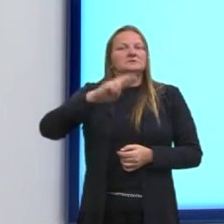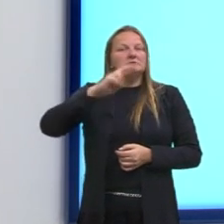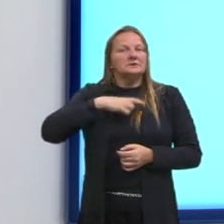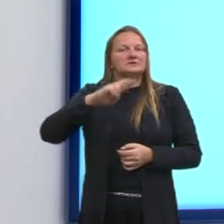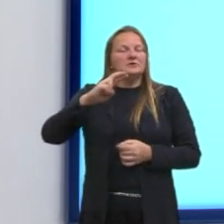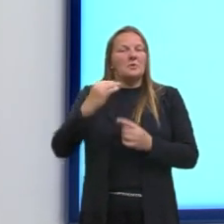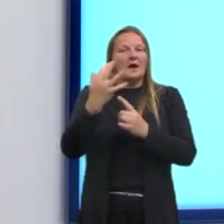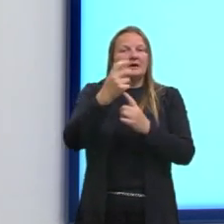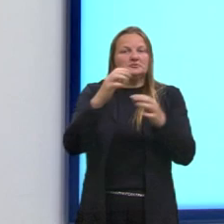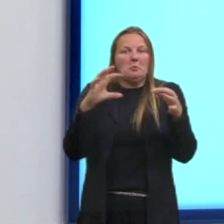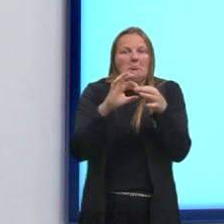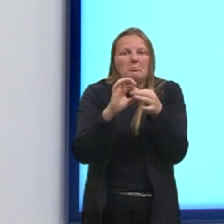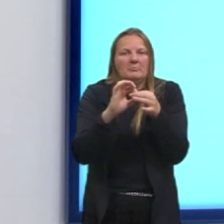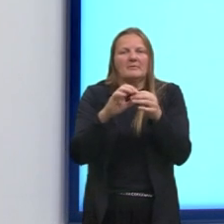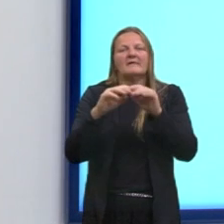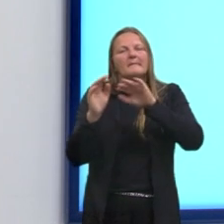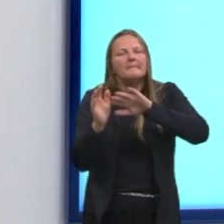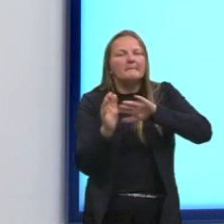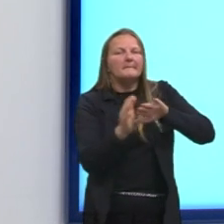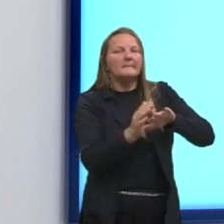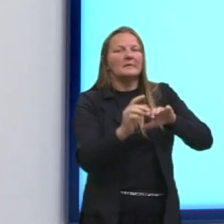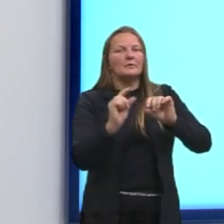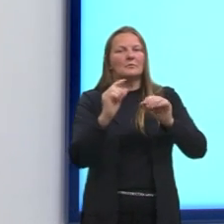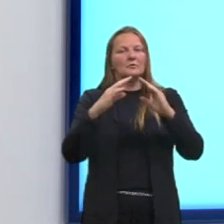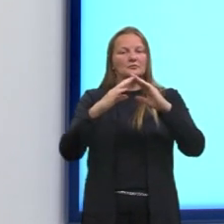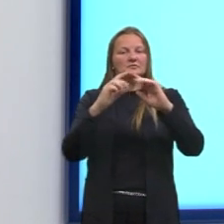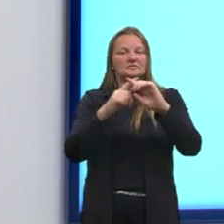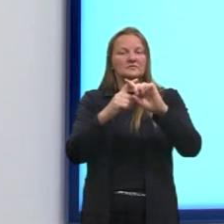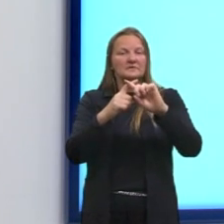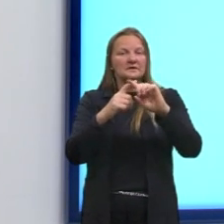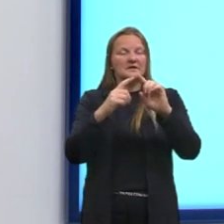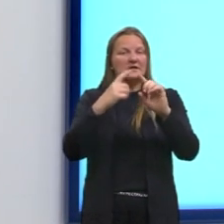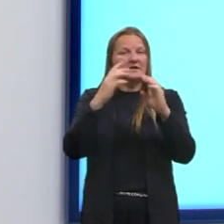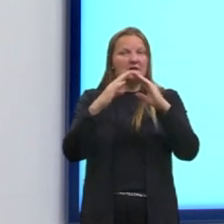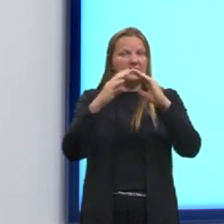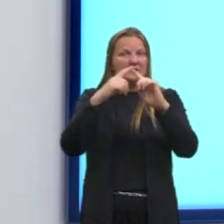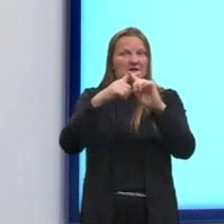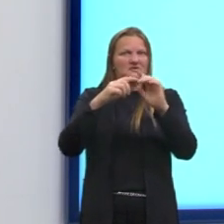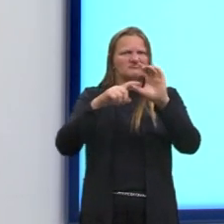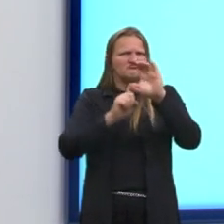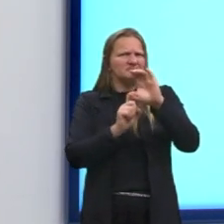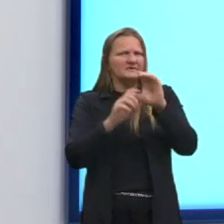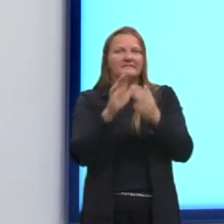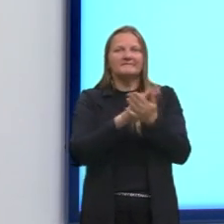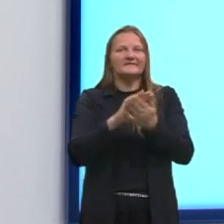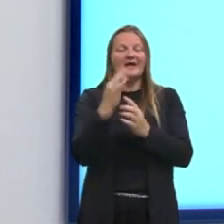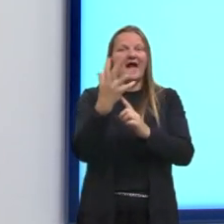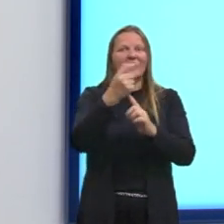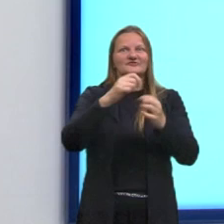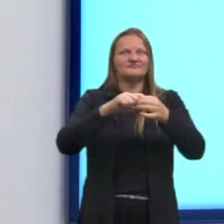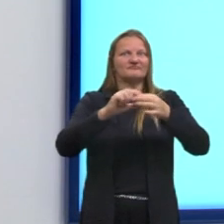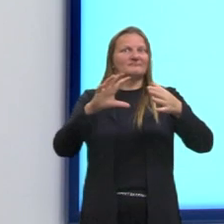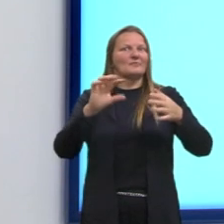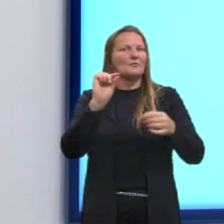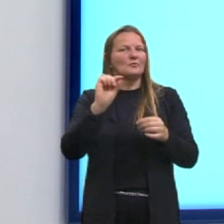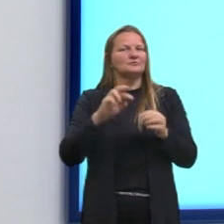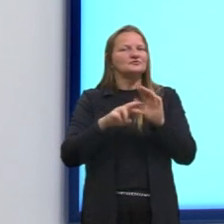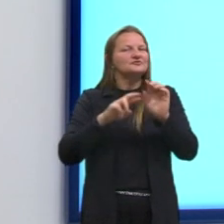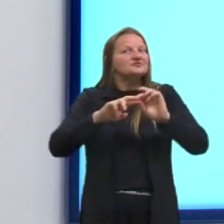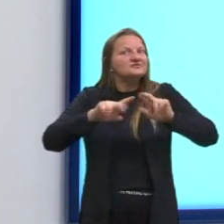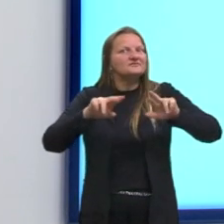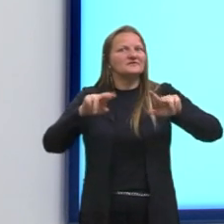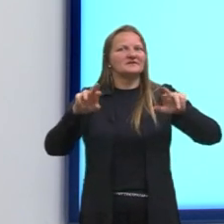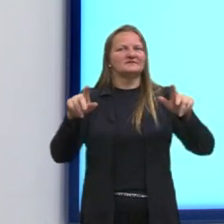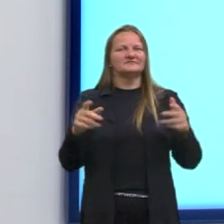não depende mais da igreja, dessa produção, enfim, que tem uma narrativa religiosa,